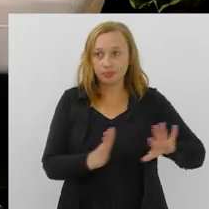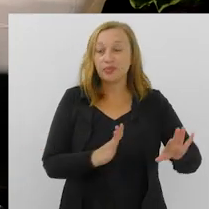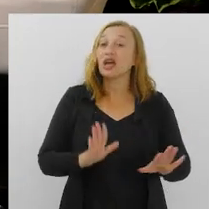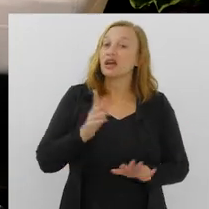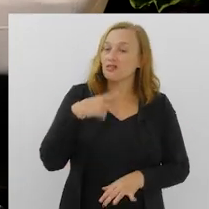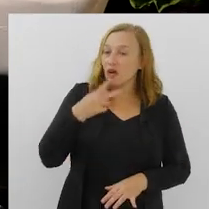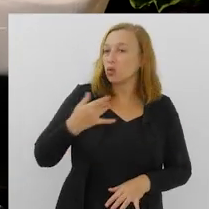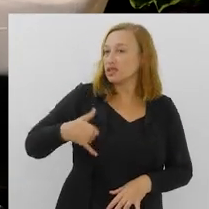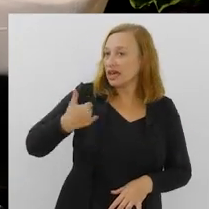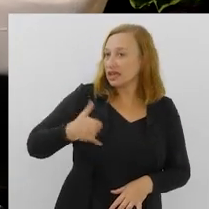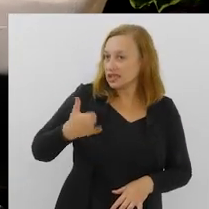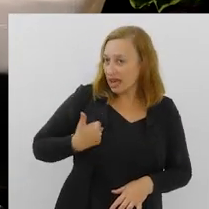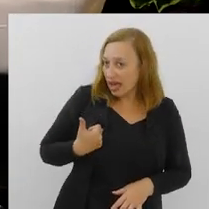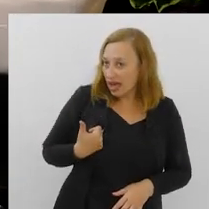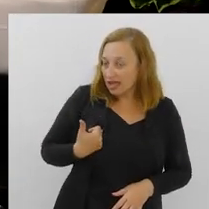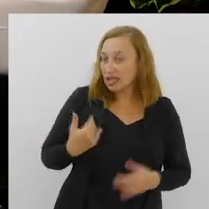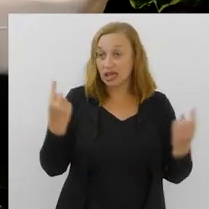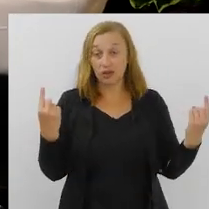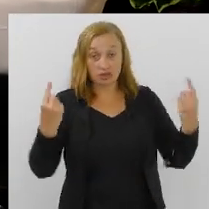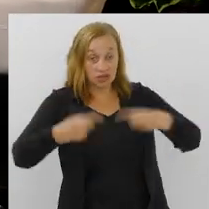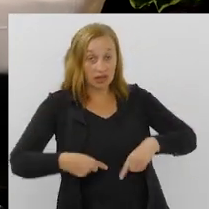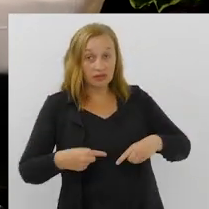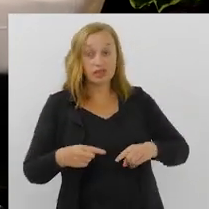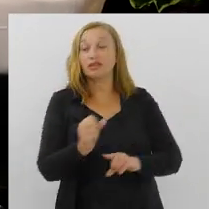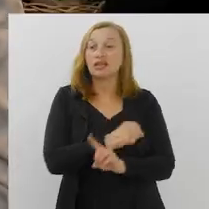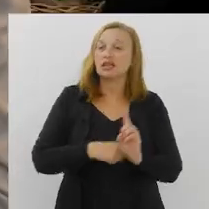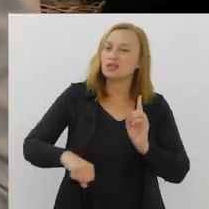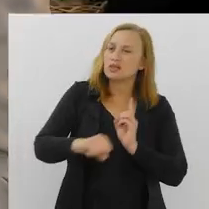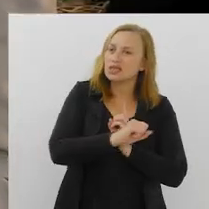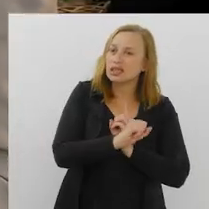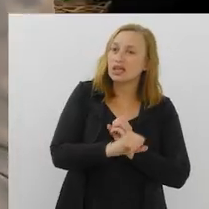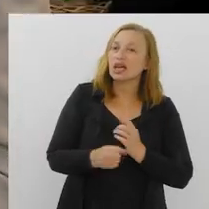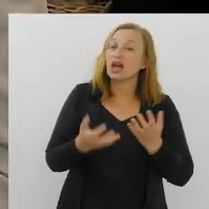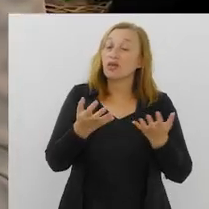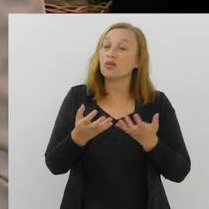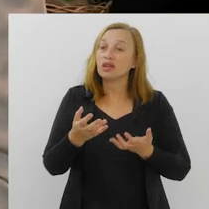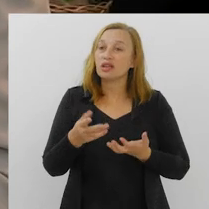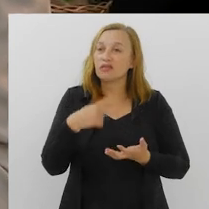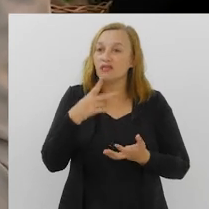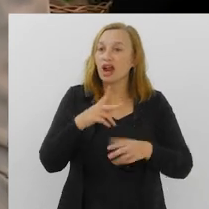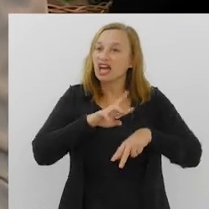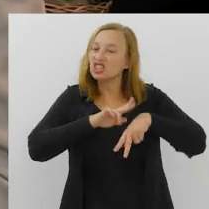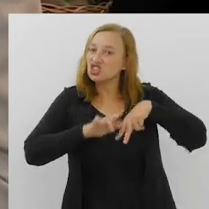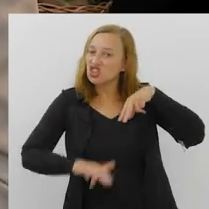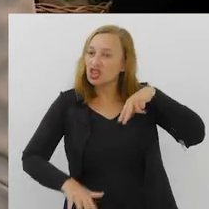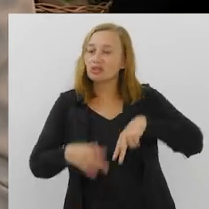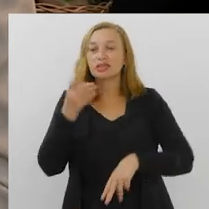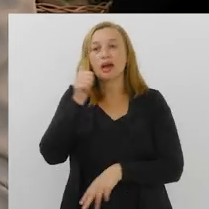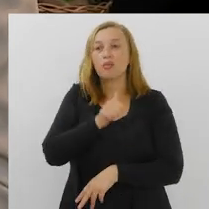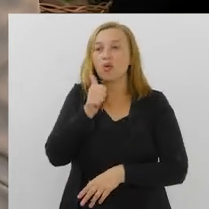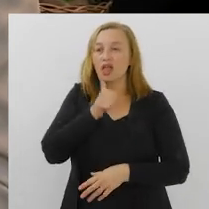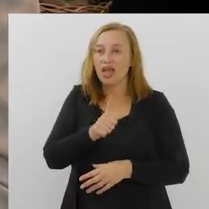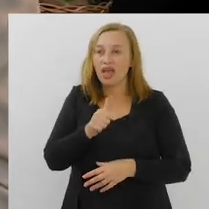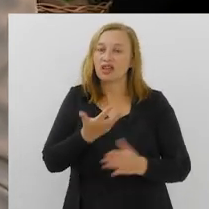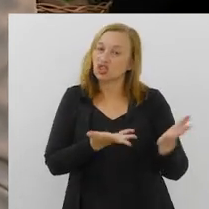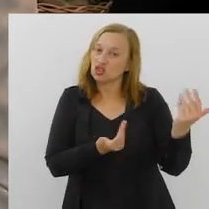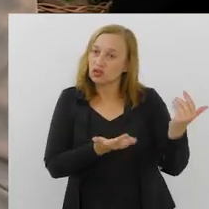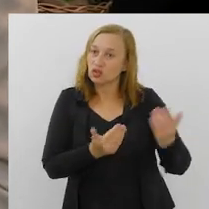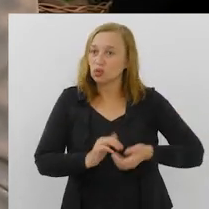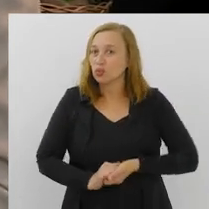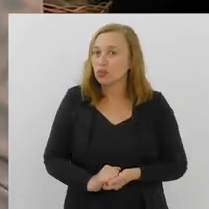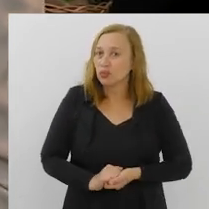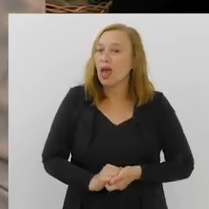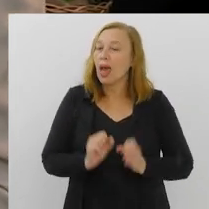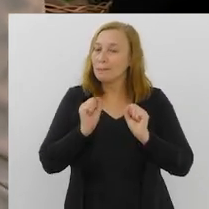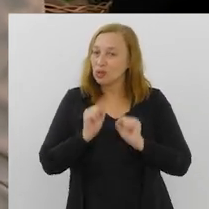falou da questão da idade, do etarismo, que é o desafio da nossa sociedade, eu queria falar da questão de gênero, da mulher